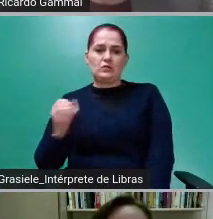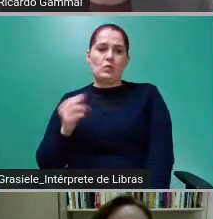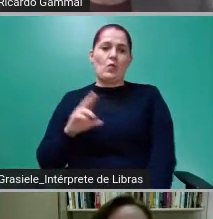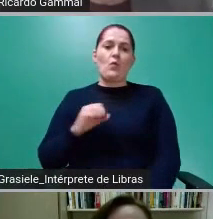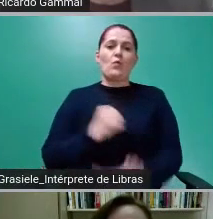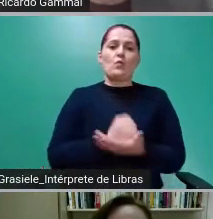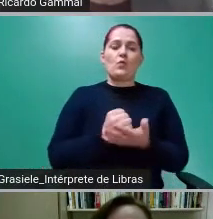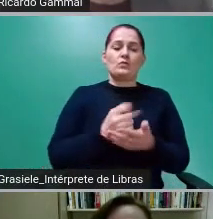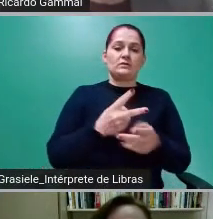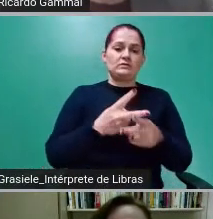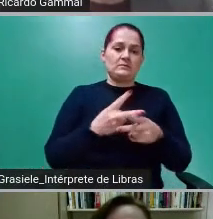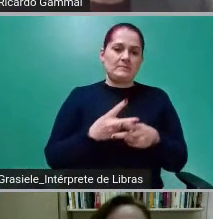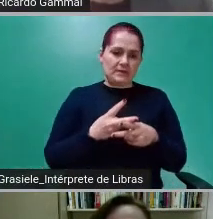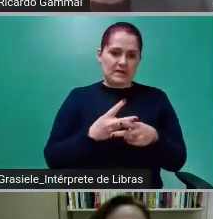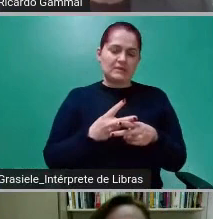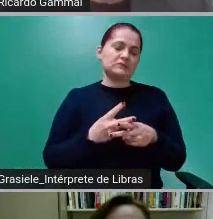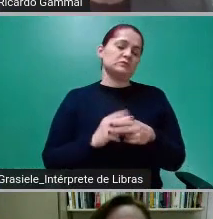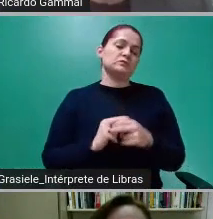empréstimos.